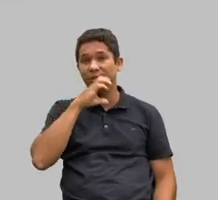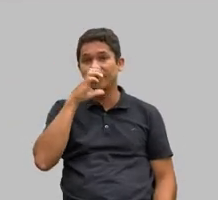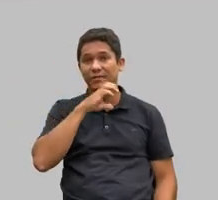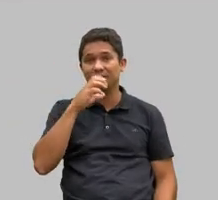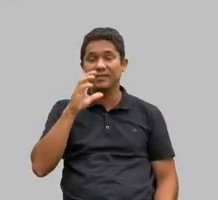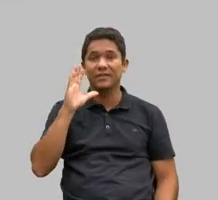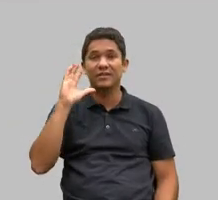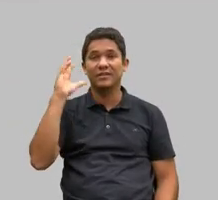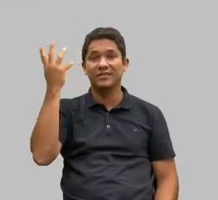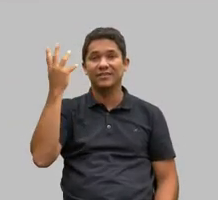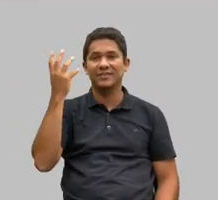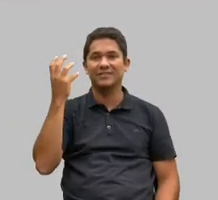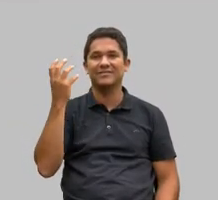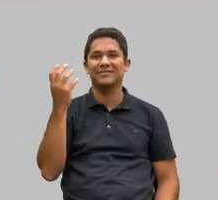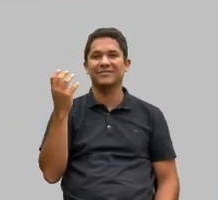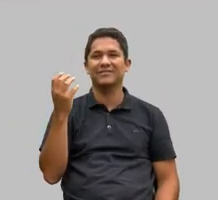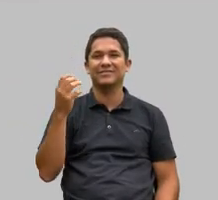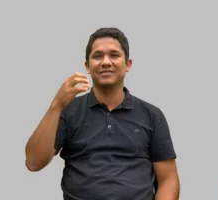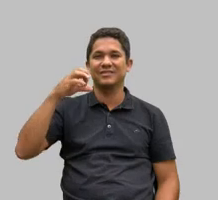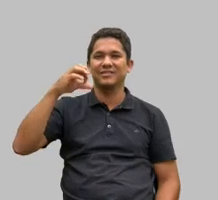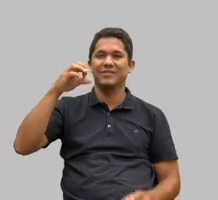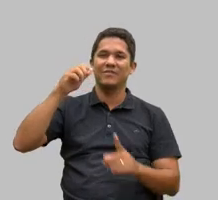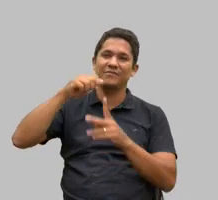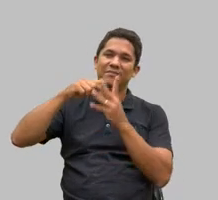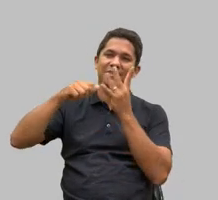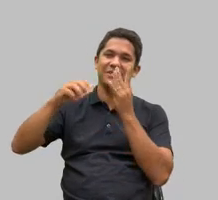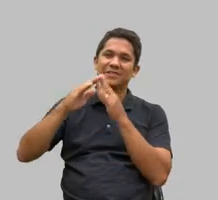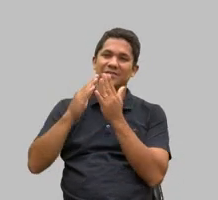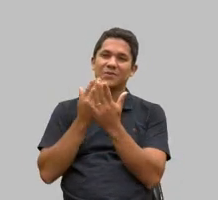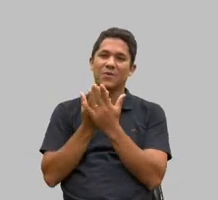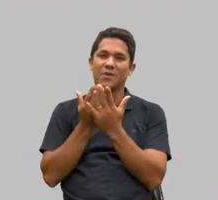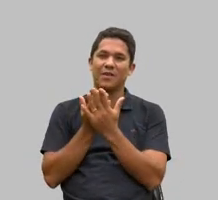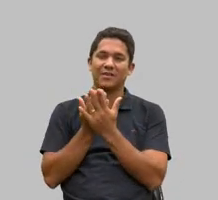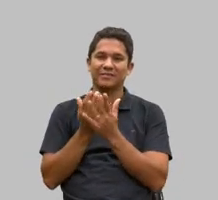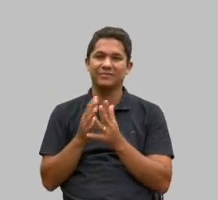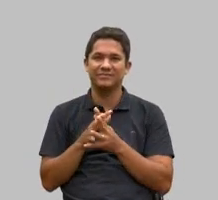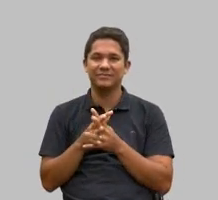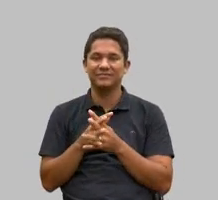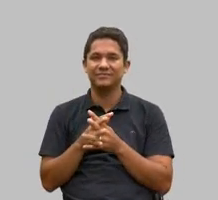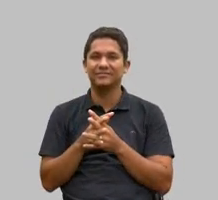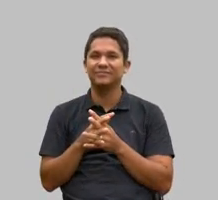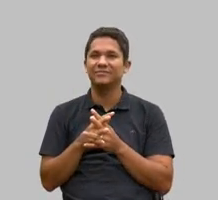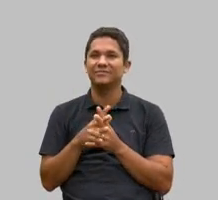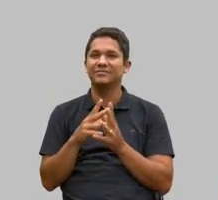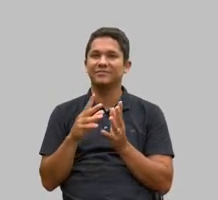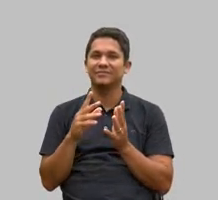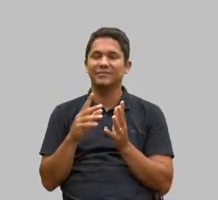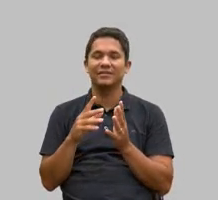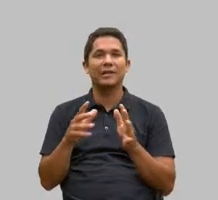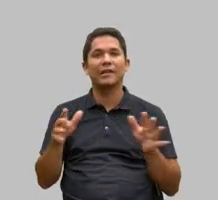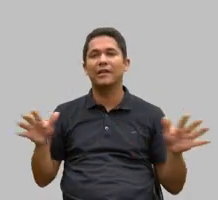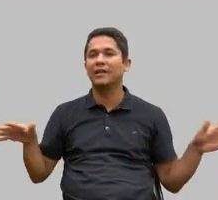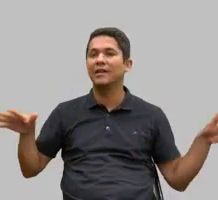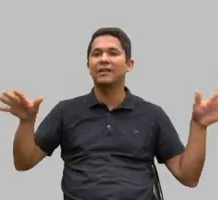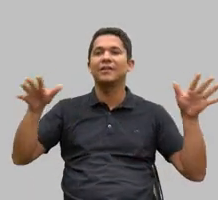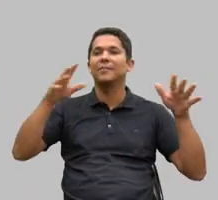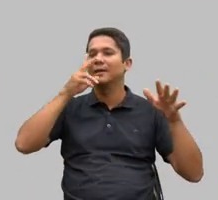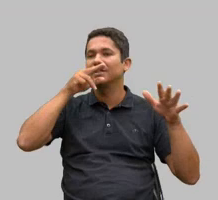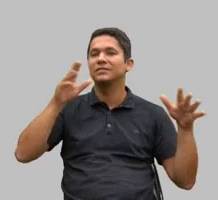foi em nove meses de escola ele estava realmente alçando voo aqui na terra